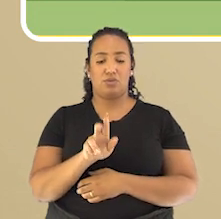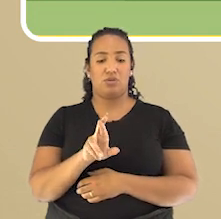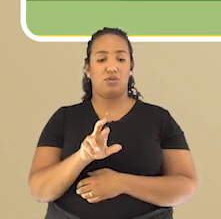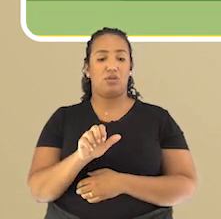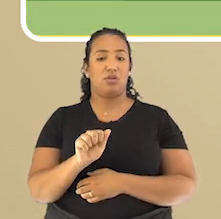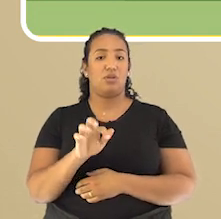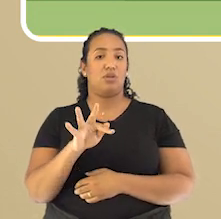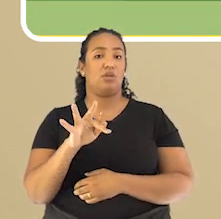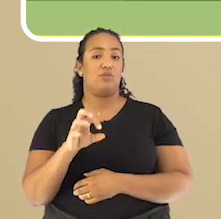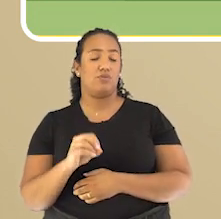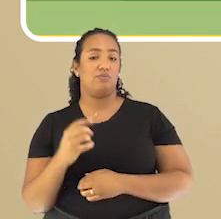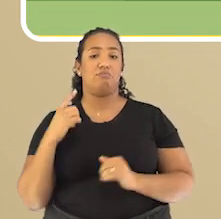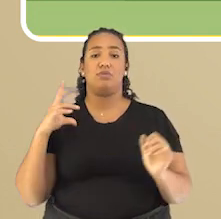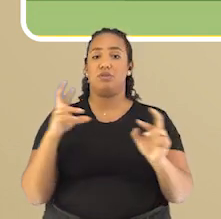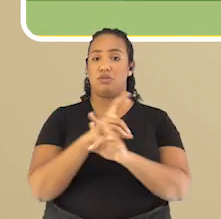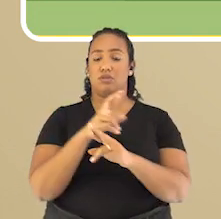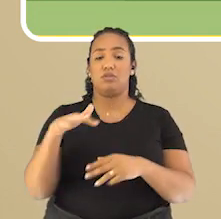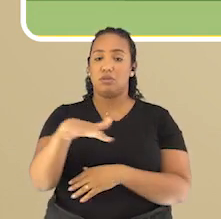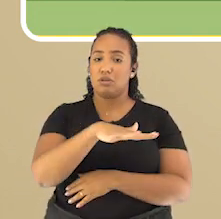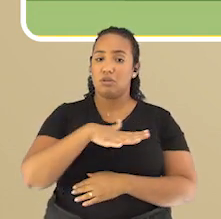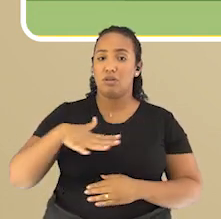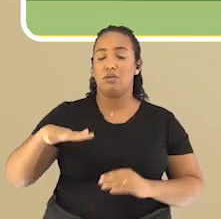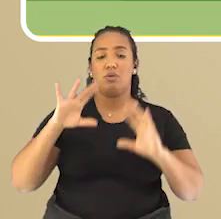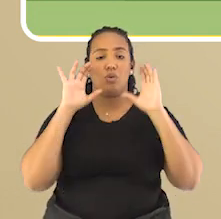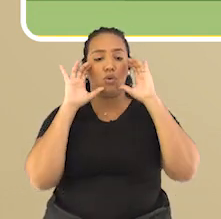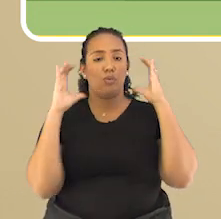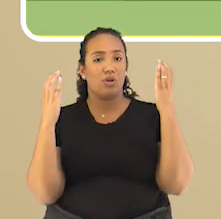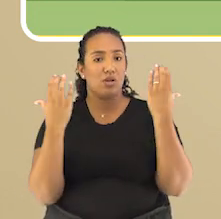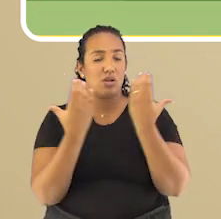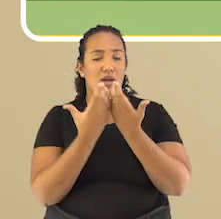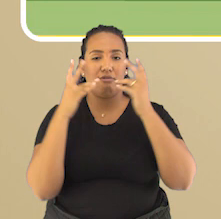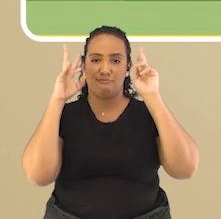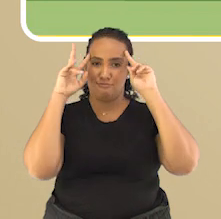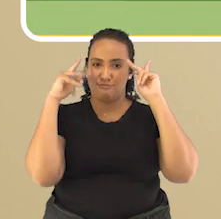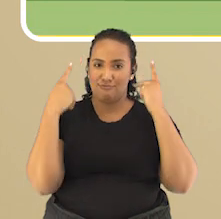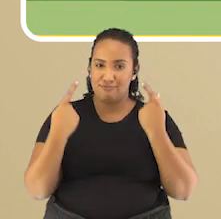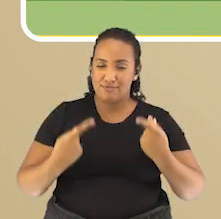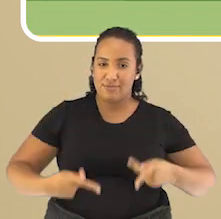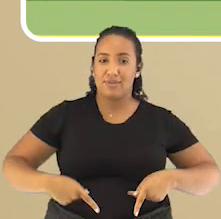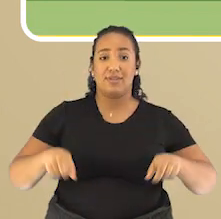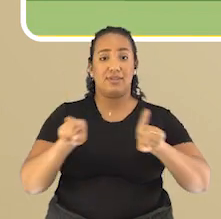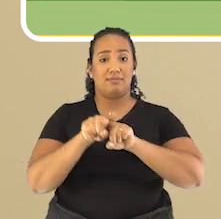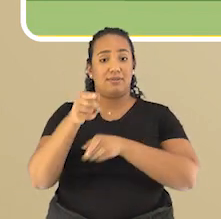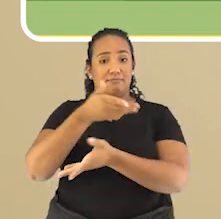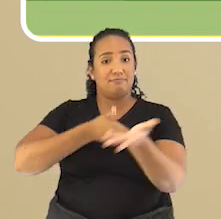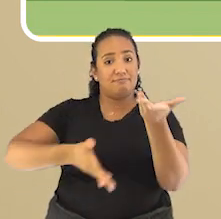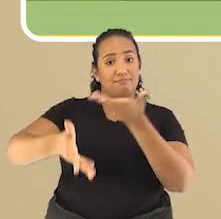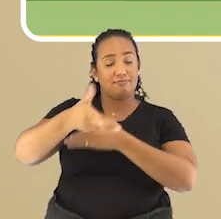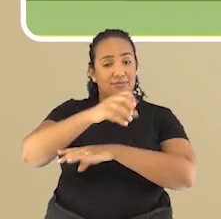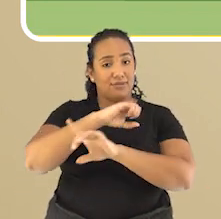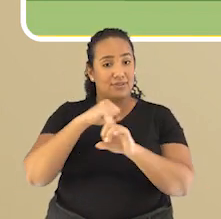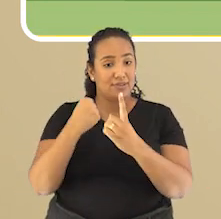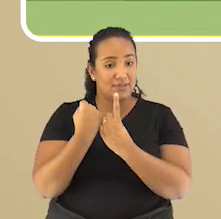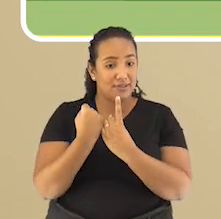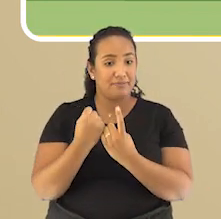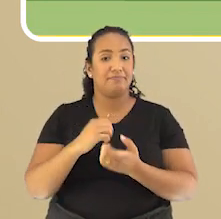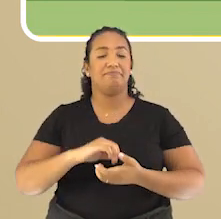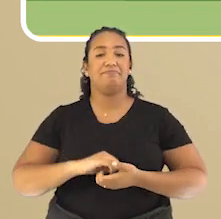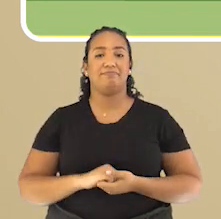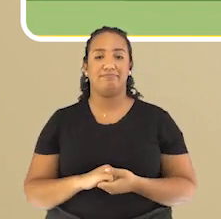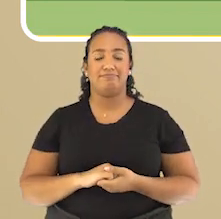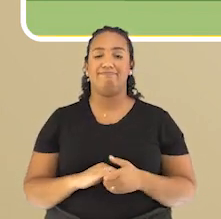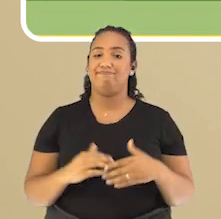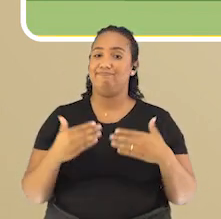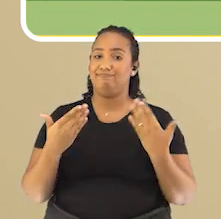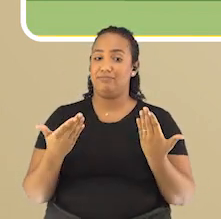relações entre os espaços, as comunidades, os seres humanos e as interações sociais ocorridas. Parte do